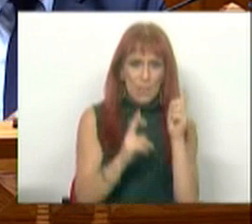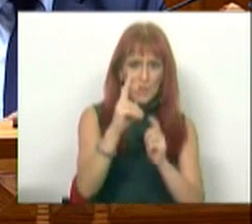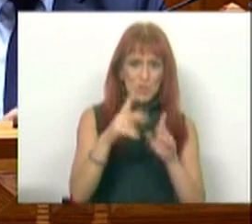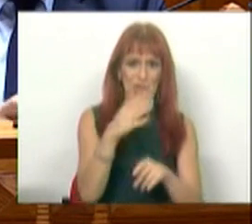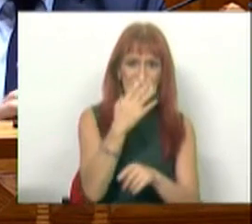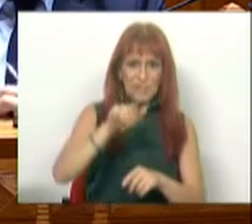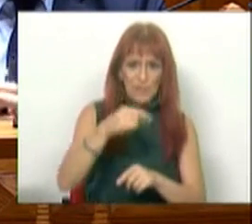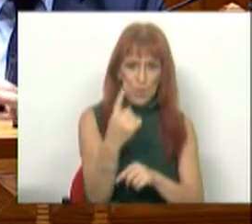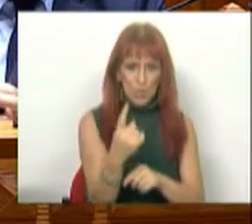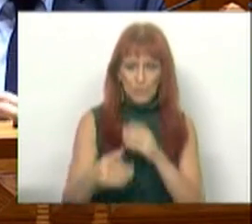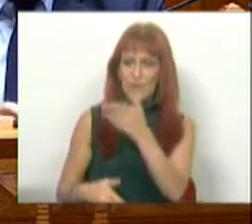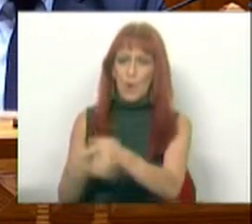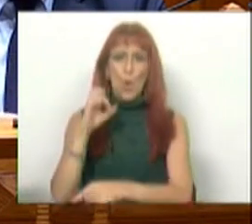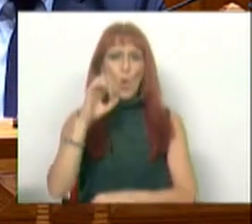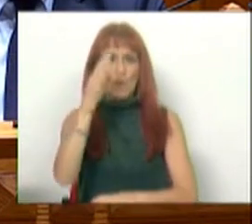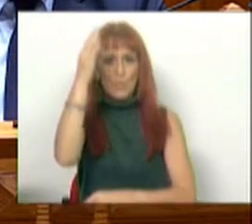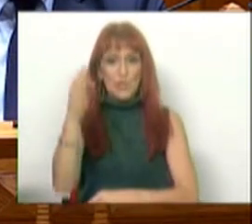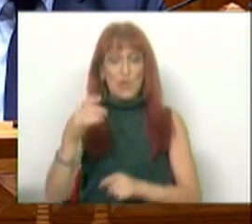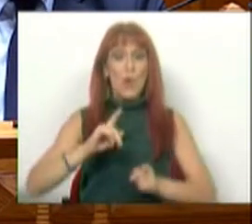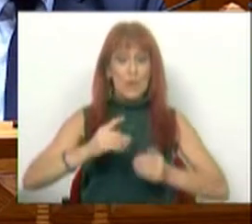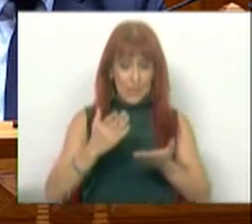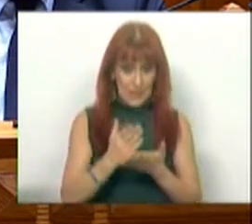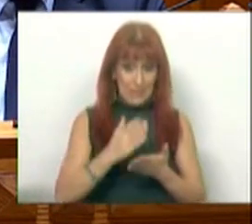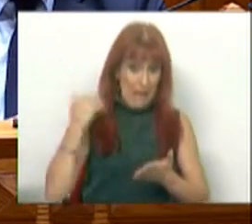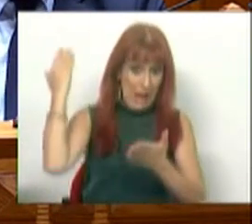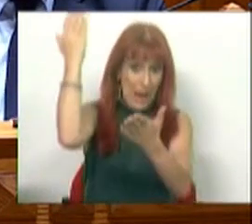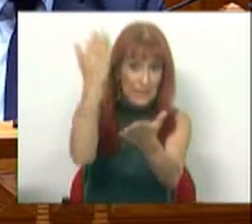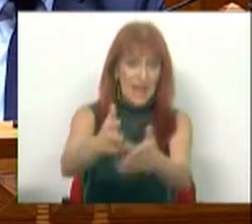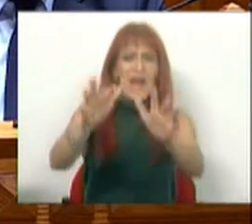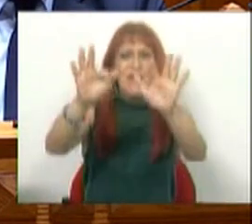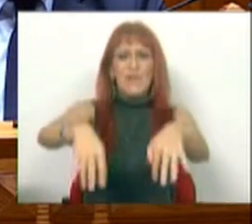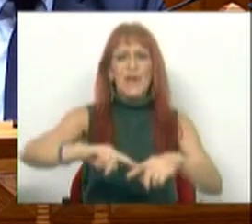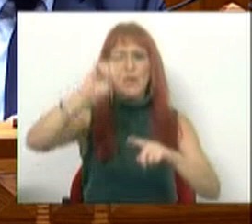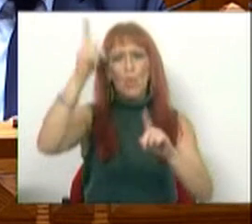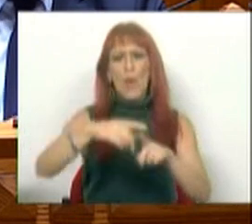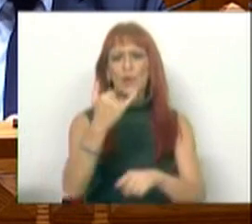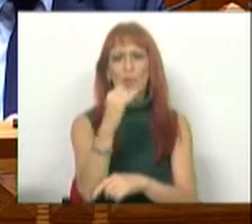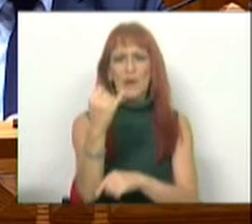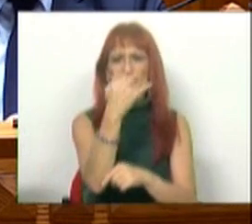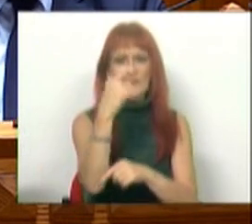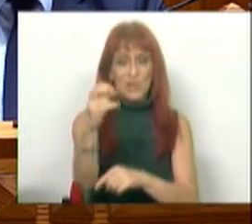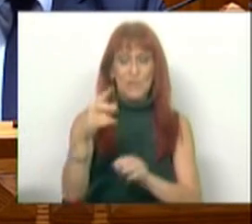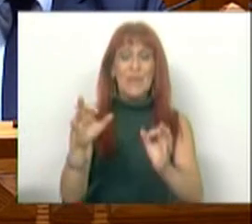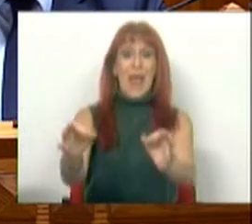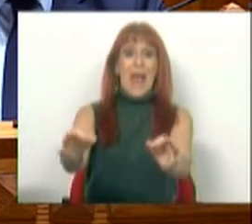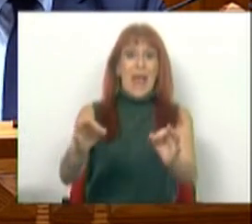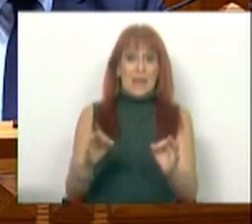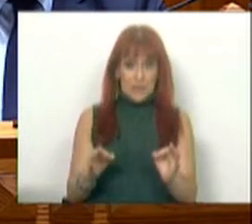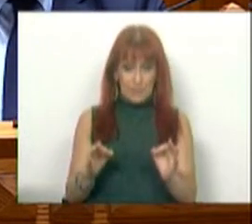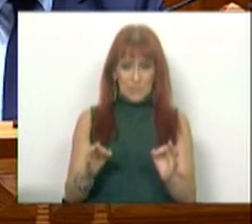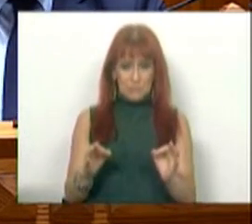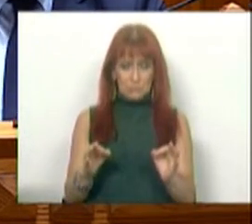entre 7,1% e 8% daqui até final de 2023. Antecipámos